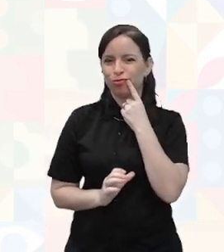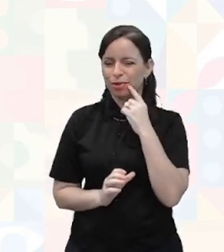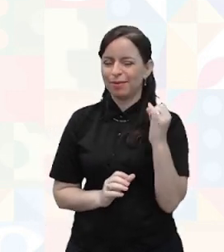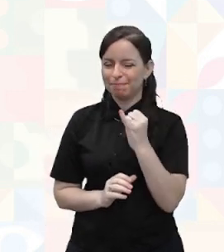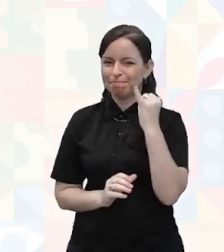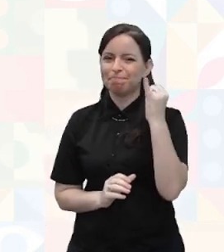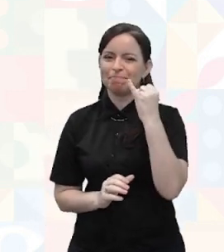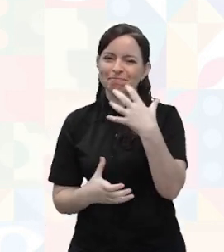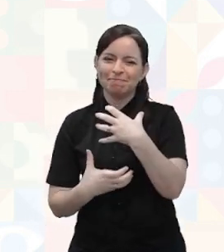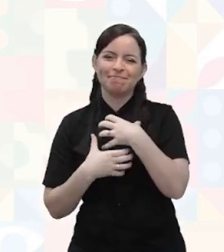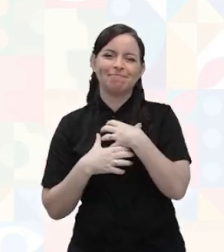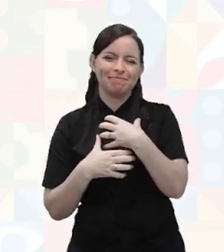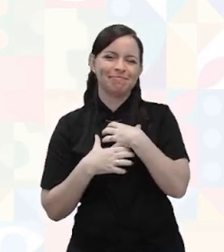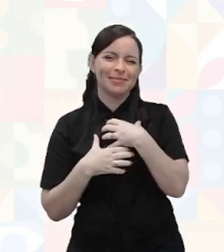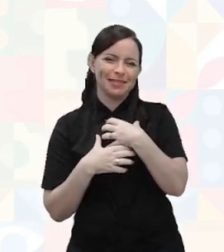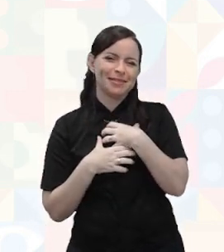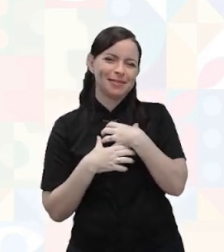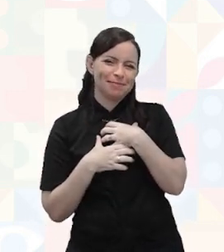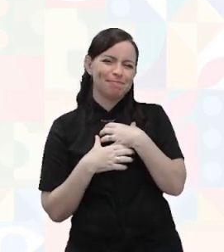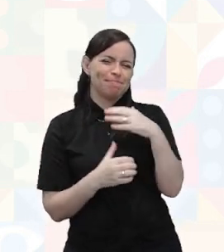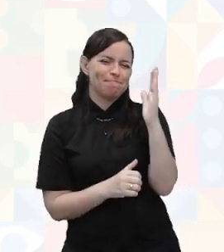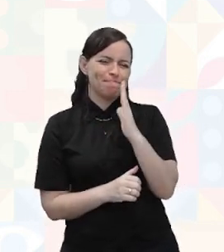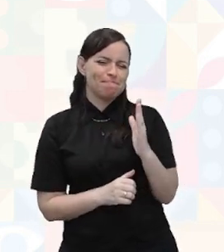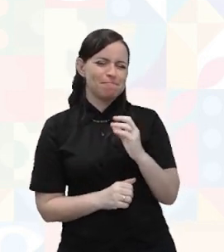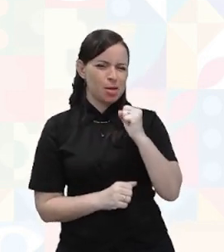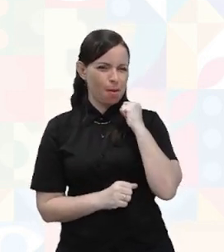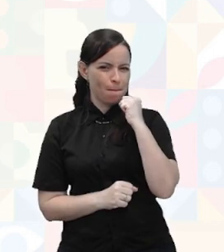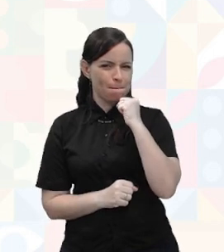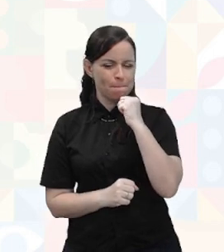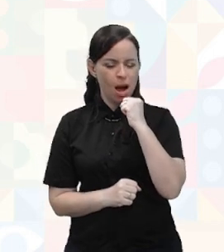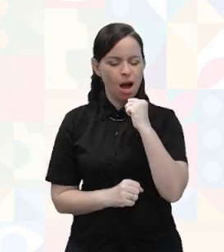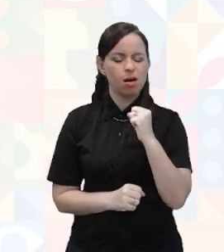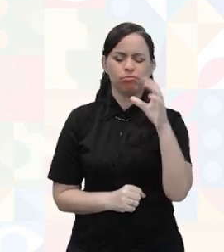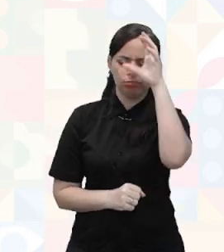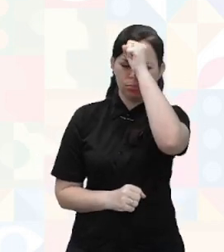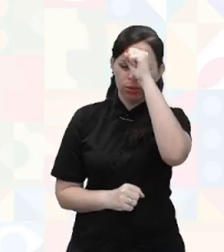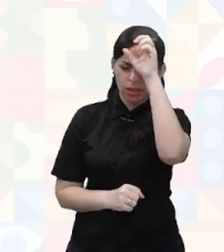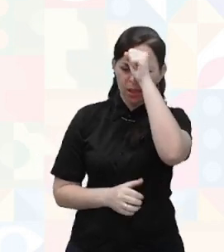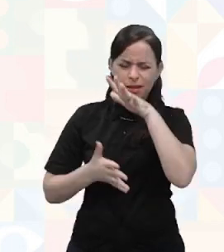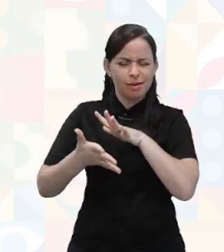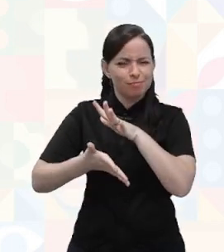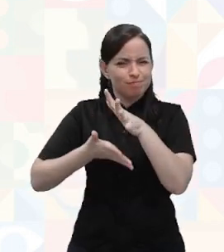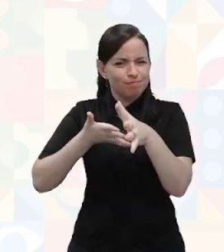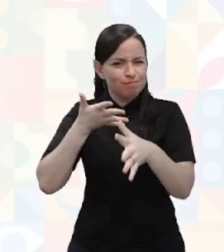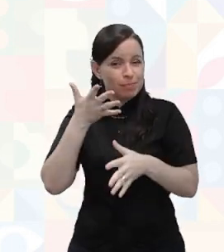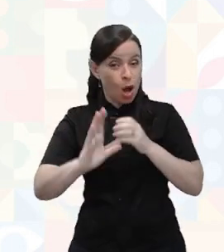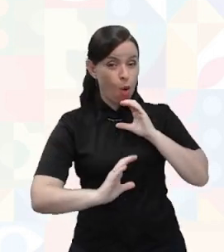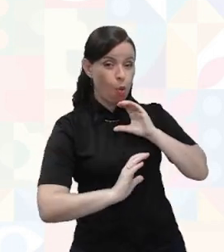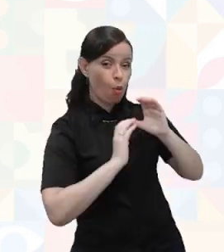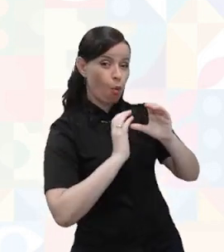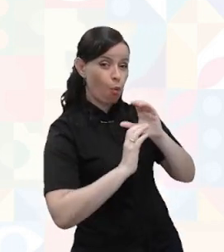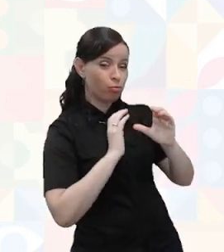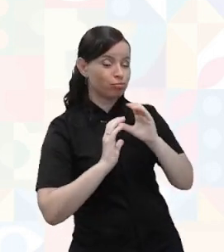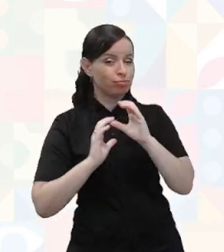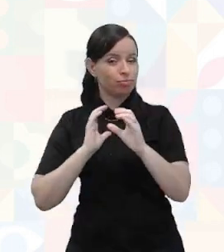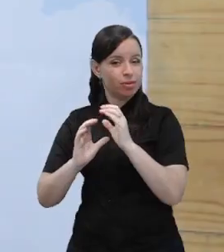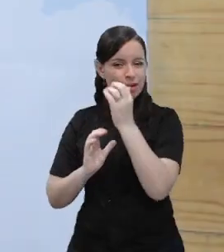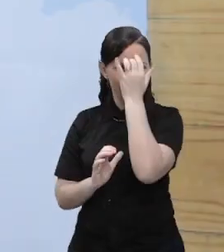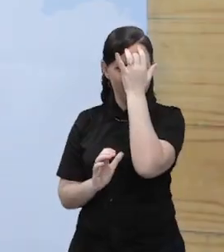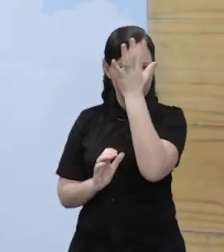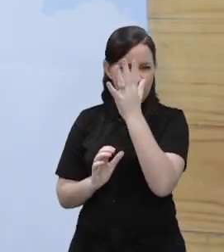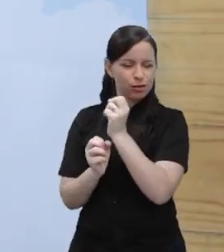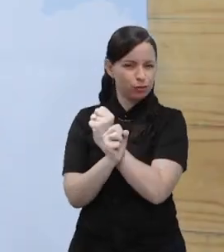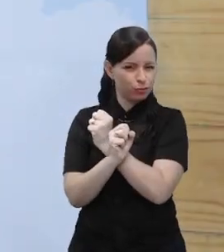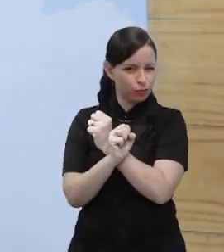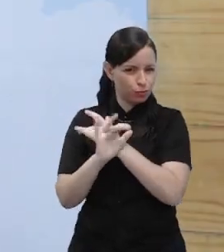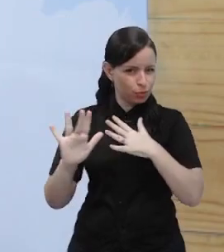né? Um sentimento de patriotismo, de vou lá aprender a língua dos meus companheiros surdos, para a gente poder se comunicar, e assim por diante.